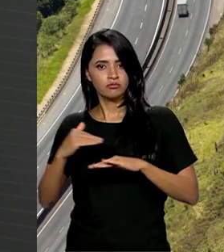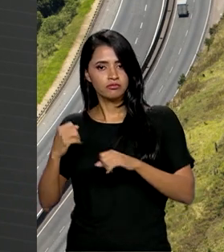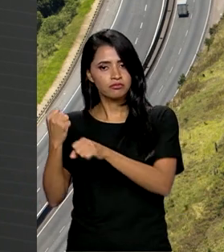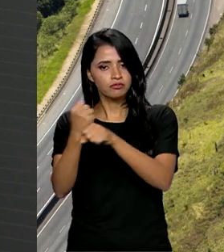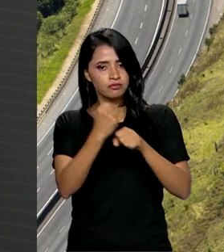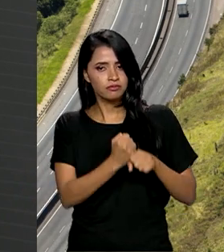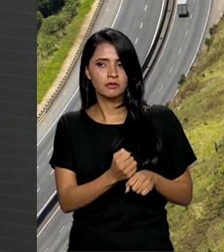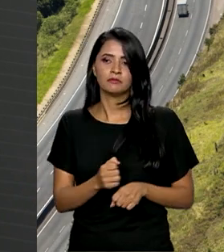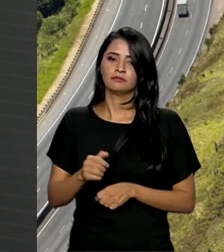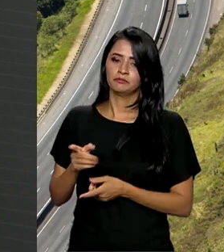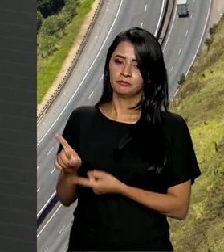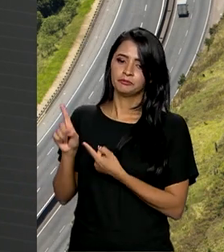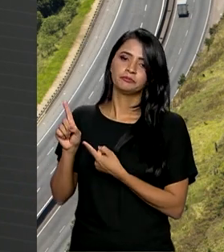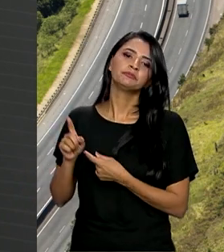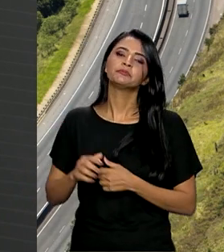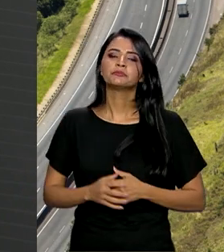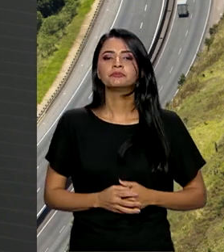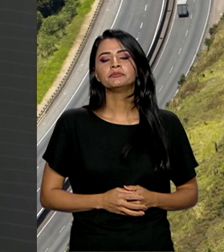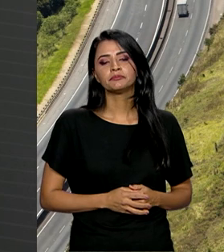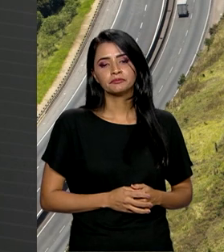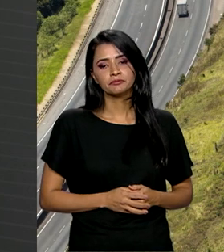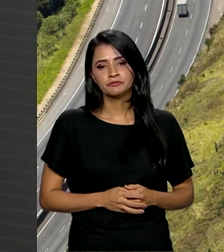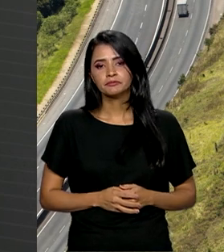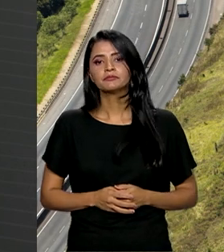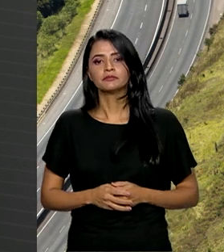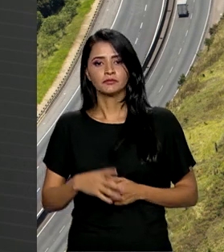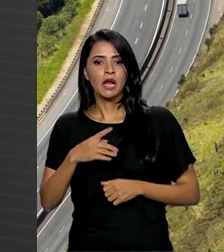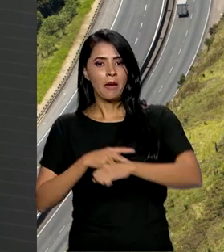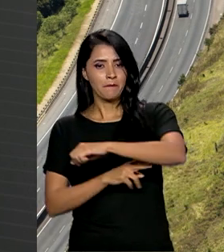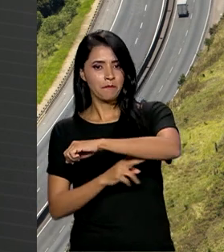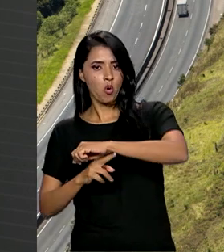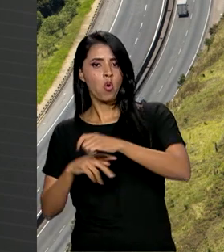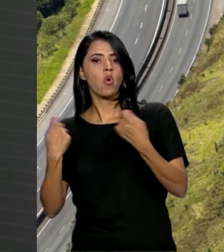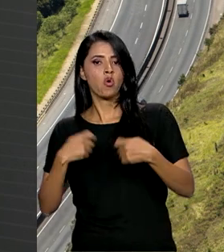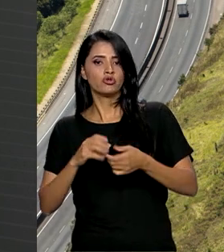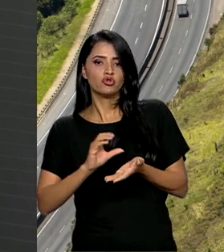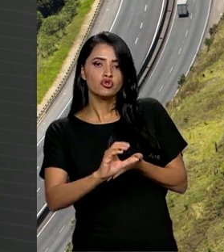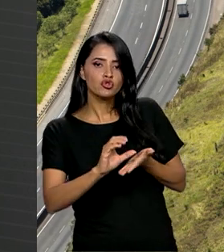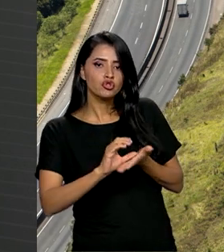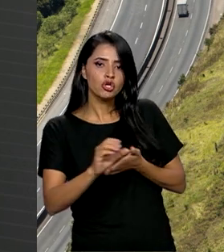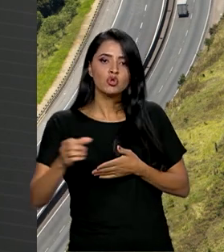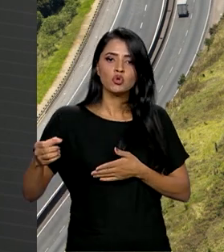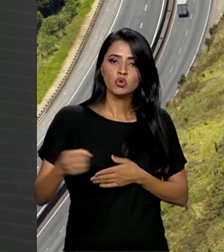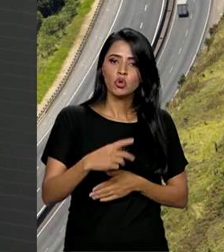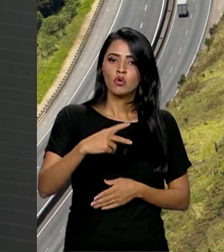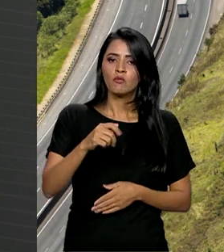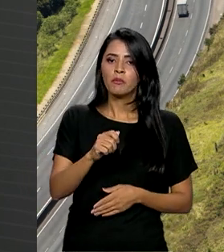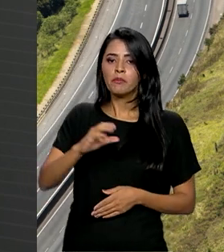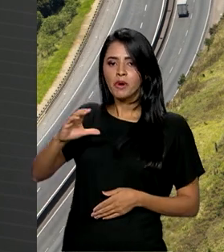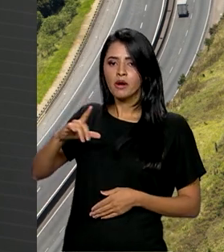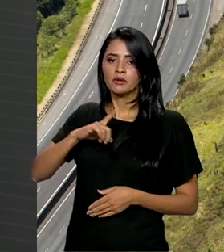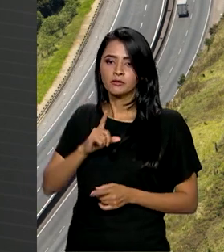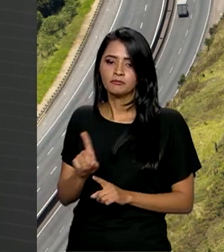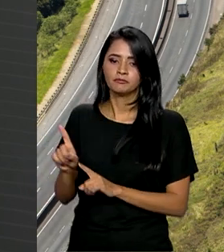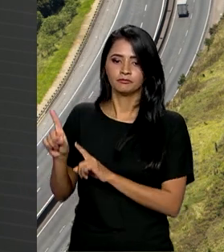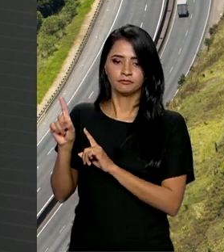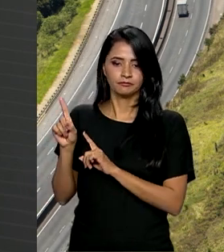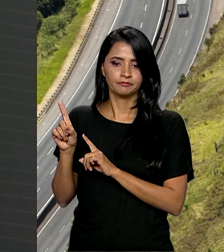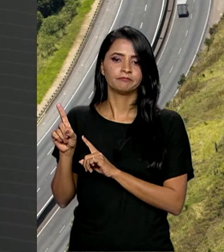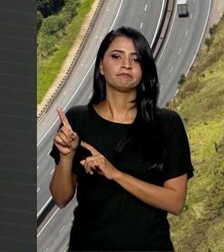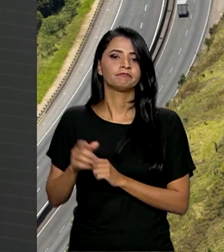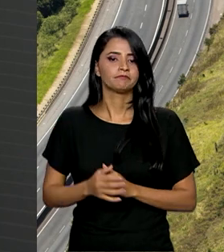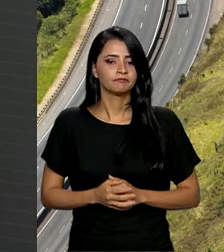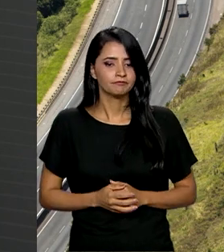-290 no Rio Grande do Sul. Entre as pontes que vão receber recursos do novo PAC estão a de Guajaramirim, em